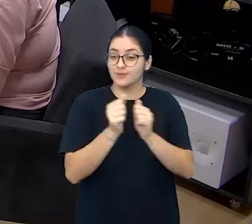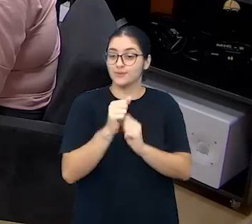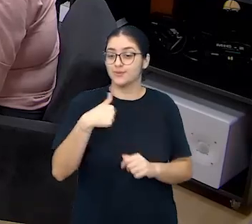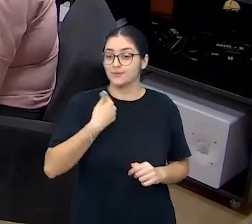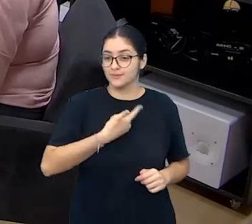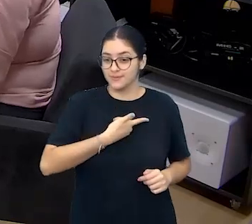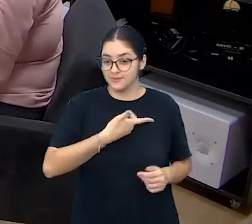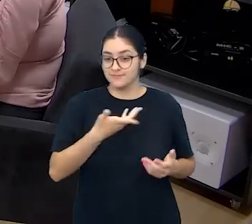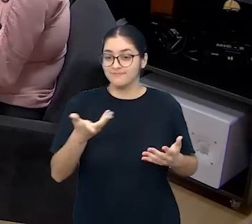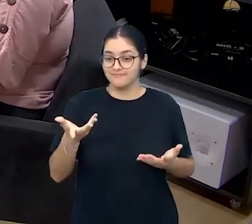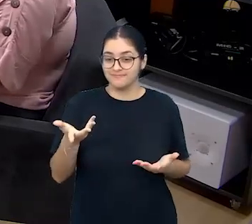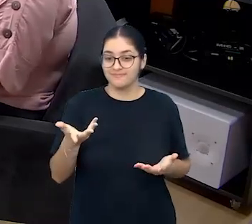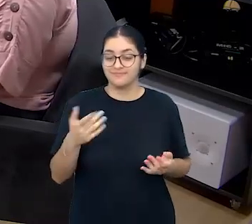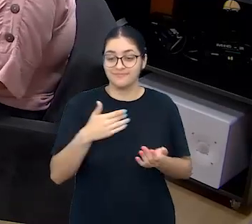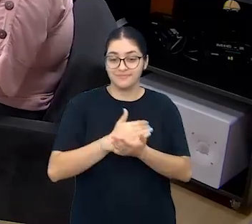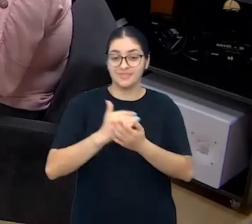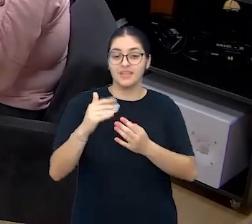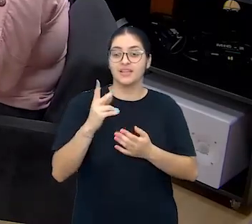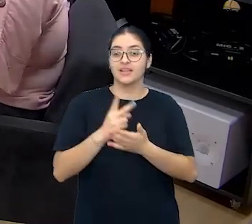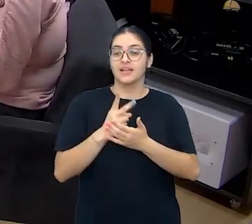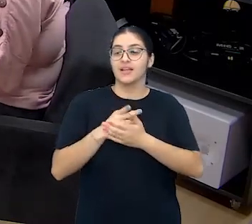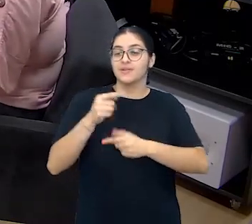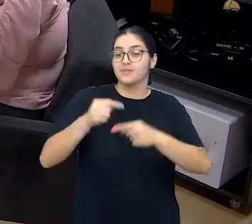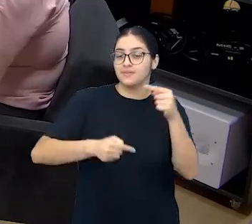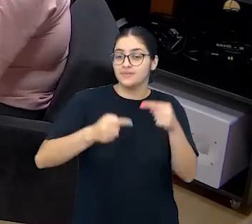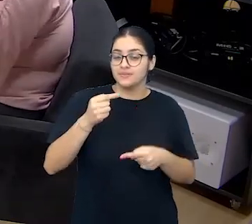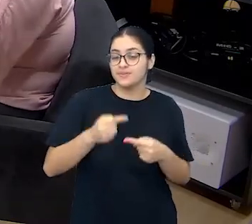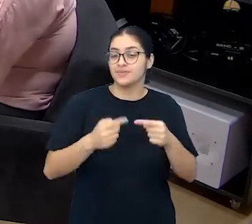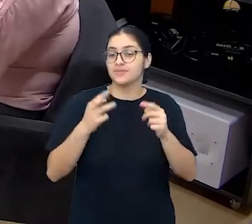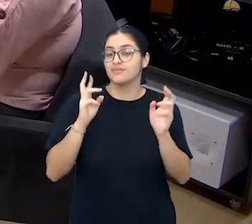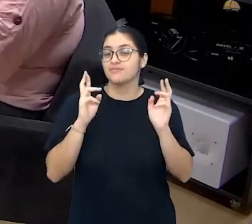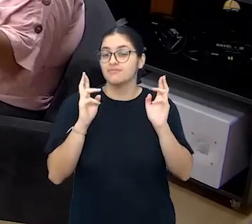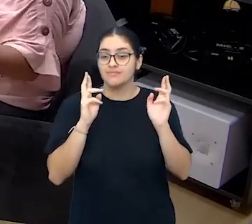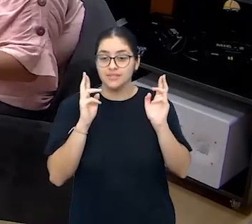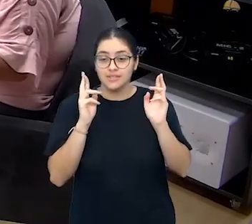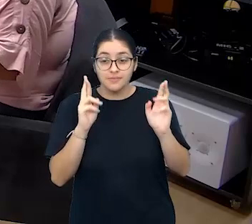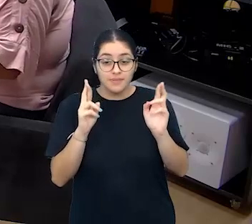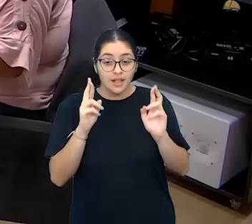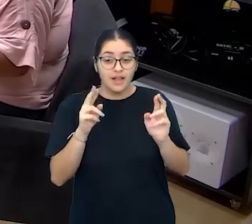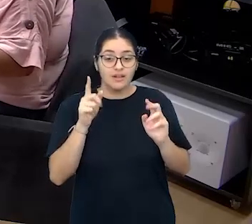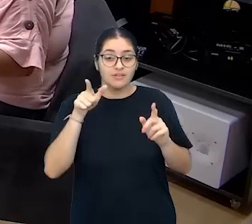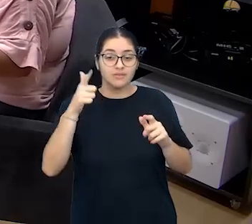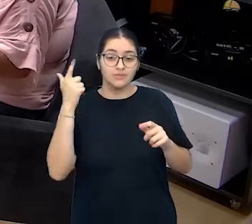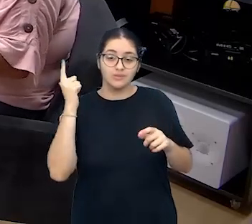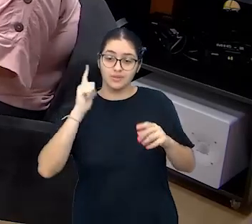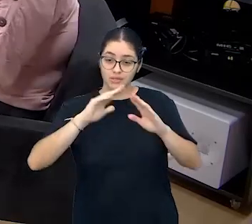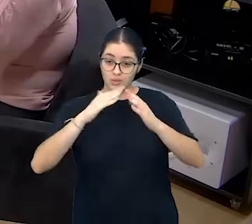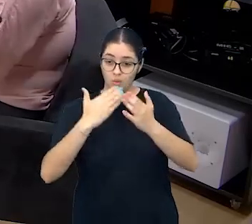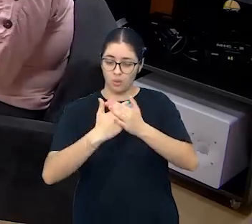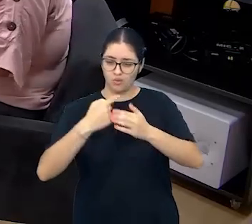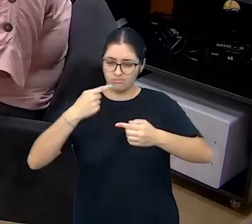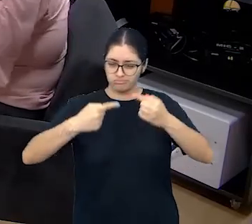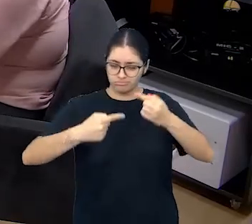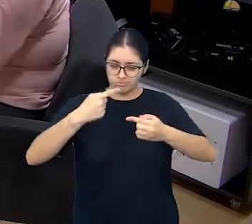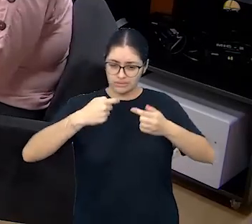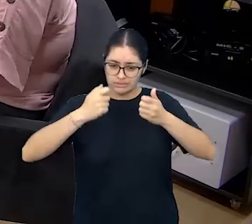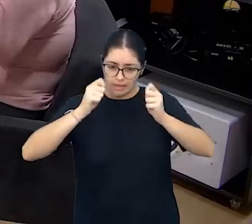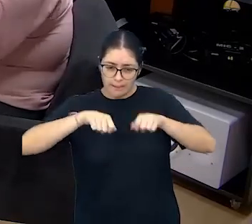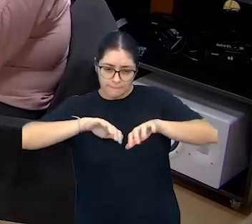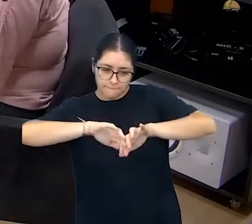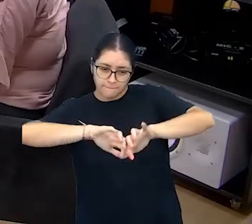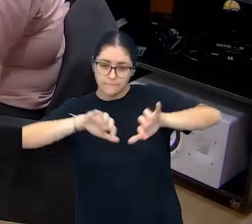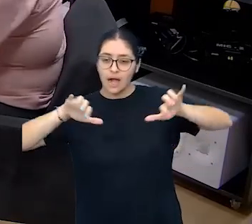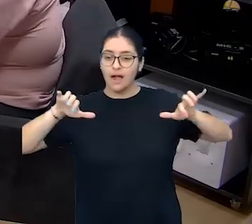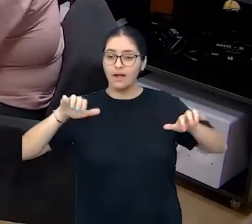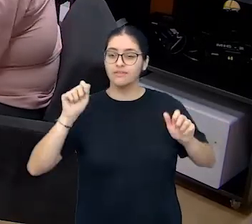gente, né, Silvana? A gente começa sempre a discussão aqui, espero que vocês ampliem essas discussões nas unidades escolares, então fica aqui um gostinho